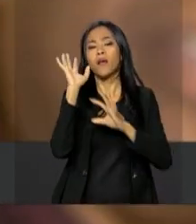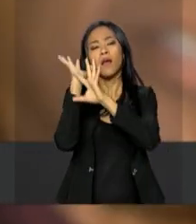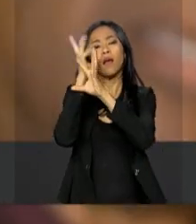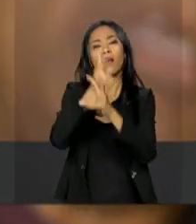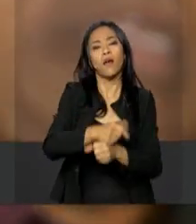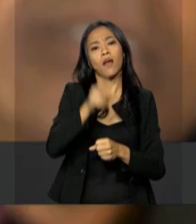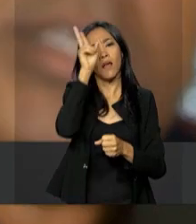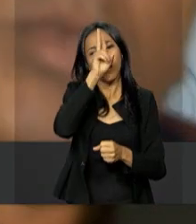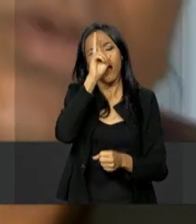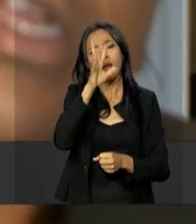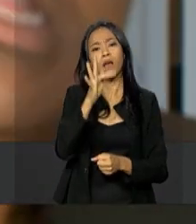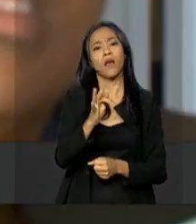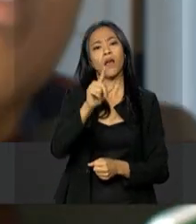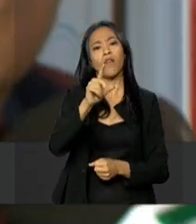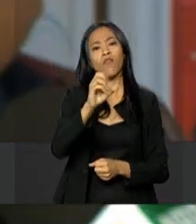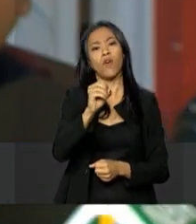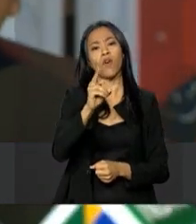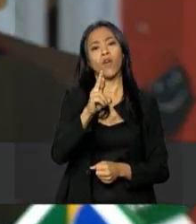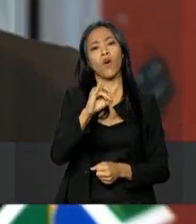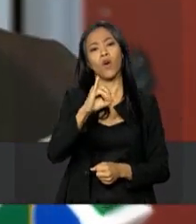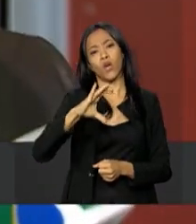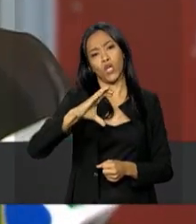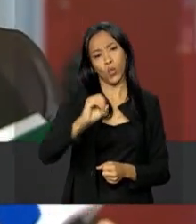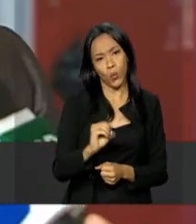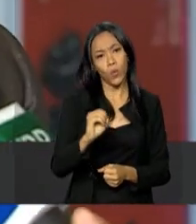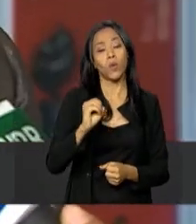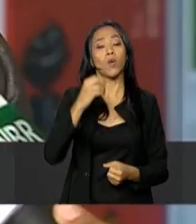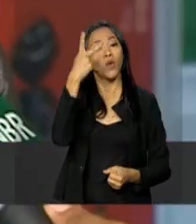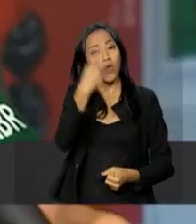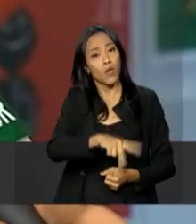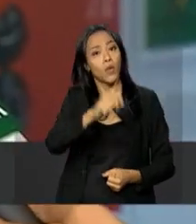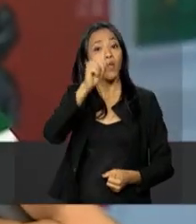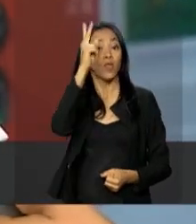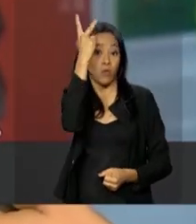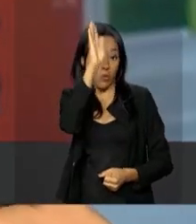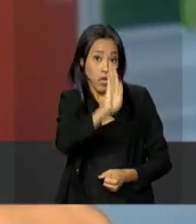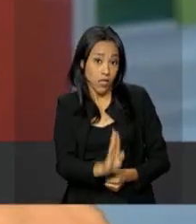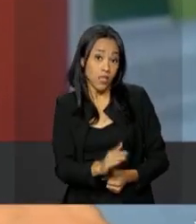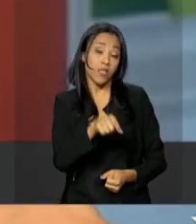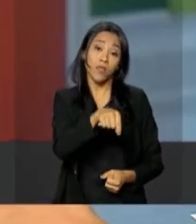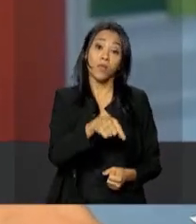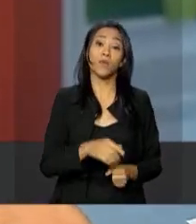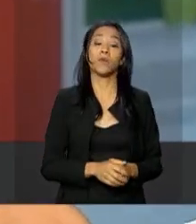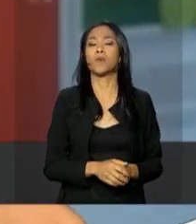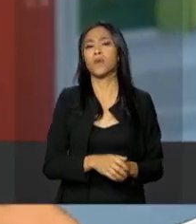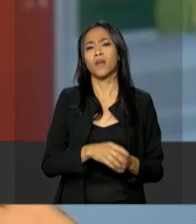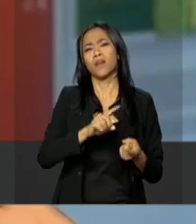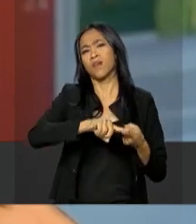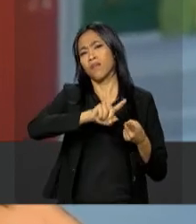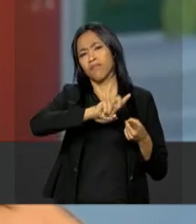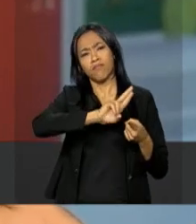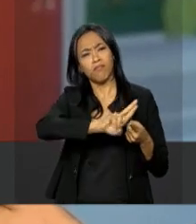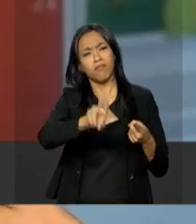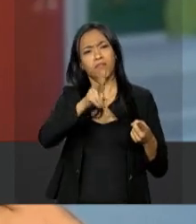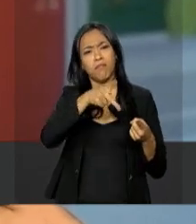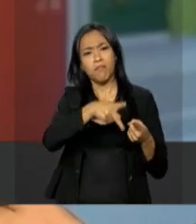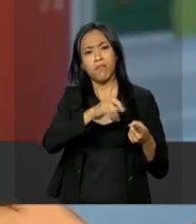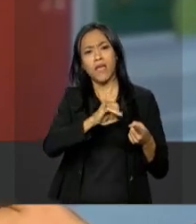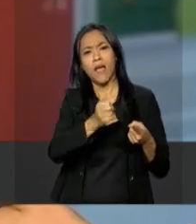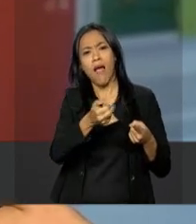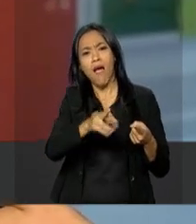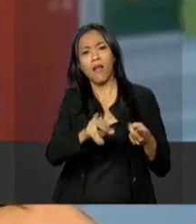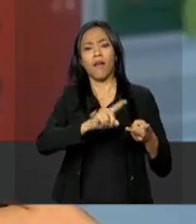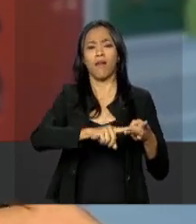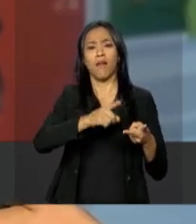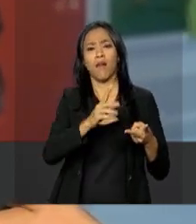das lendas. Saci Pererê, Curupira, Boitatá, Iara. É uma